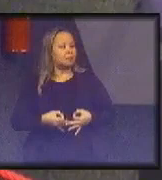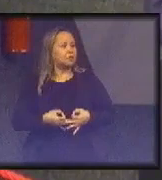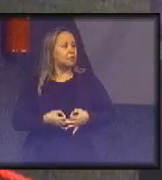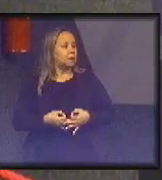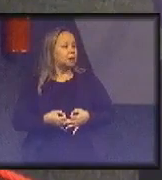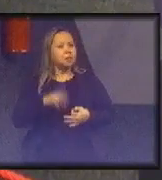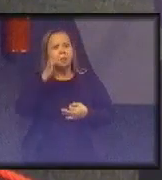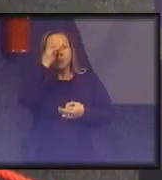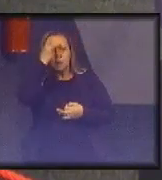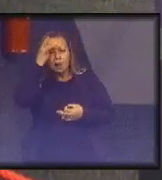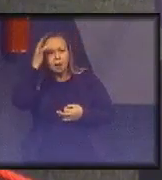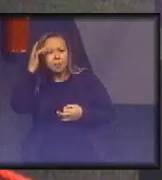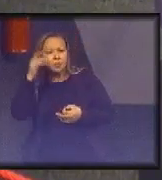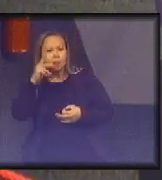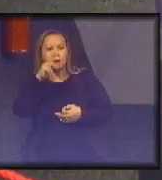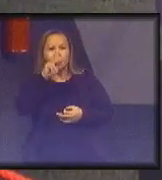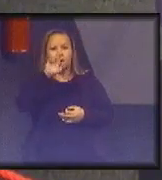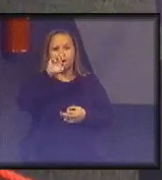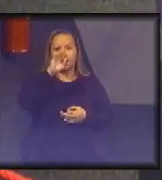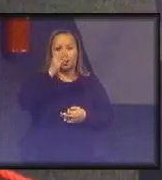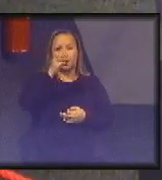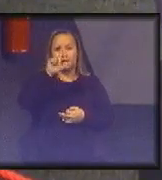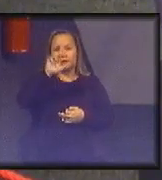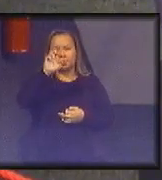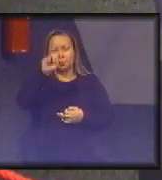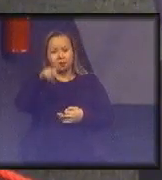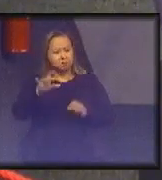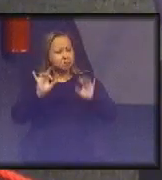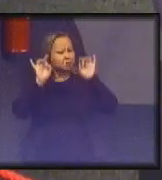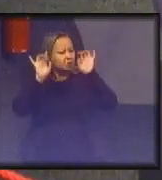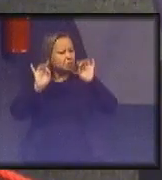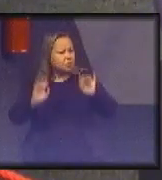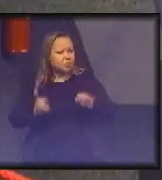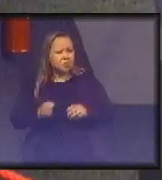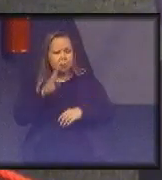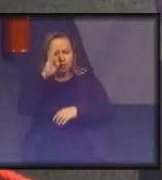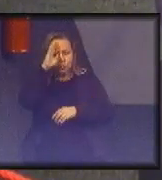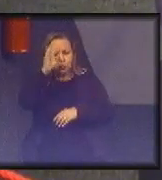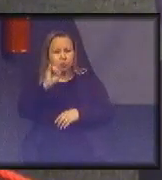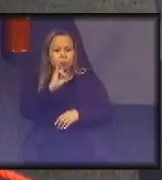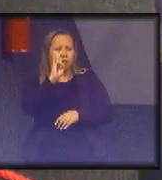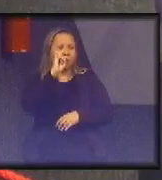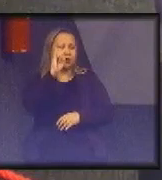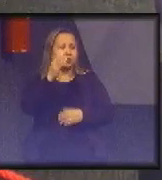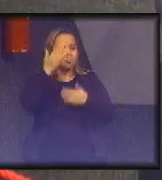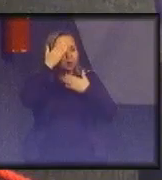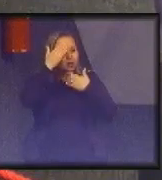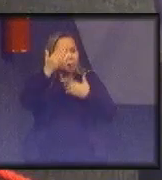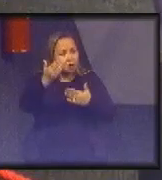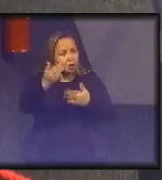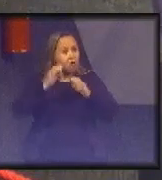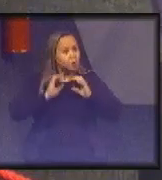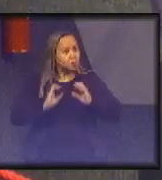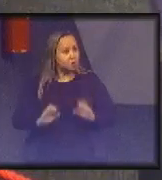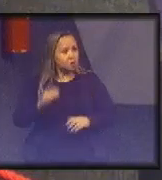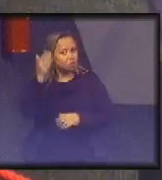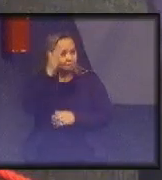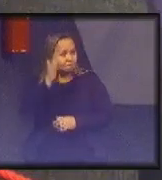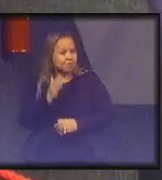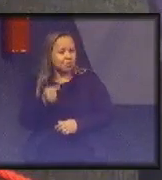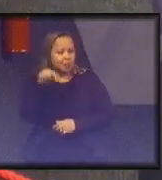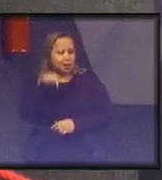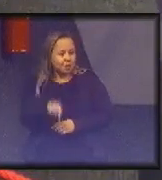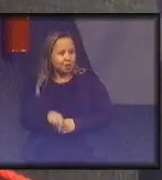pessoa da Caitlin é essencial para que isso possa acontecer. Então, quero agradecer como cidadão brasileiro à